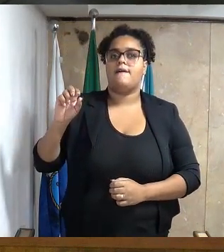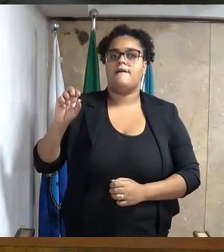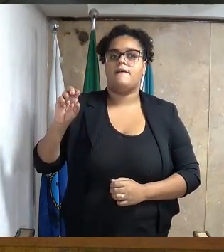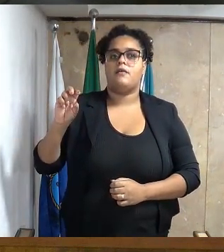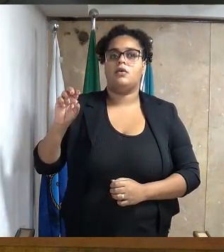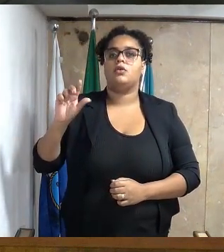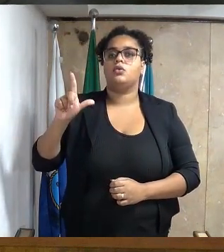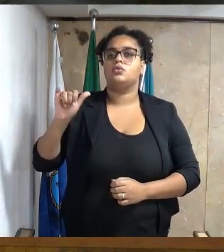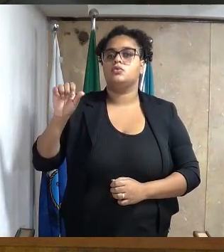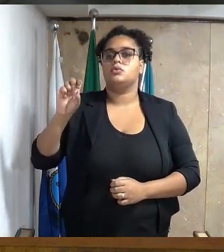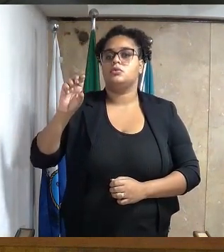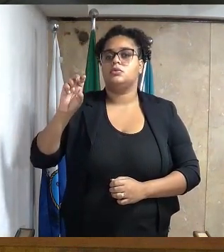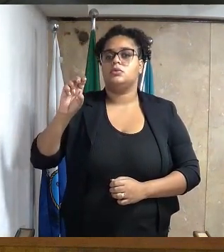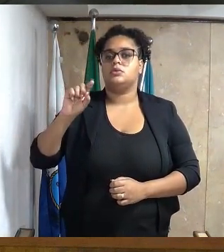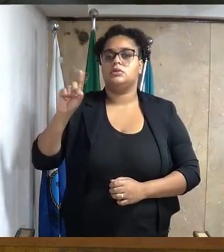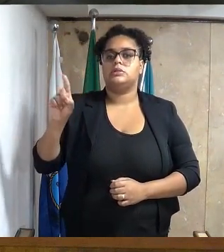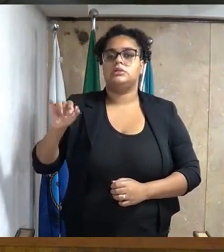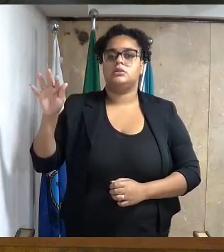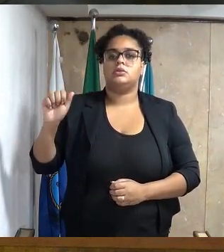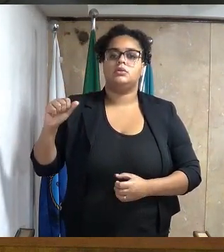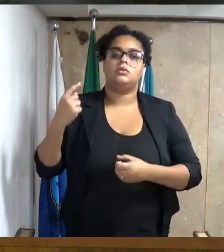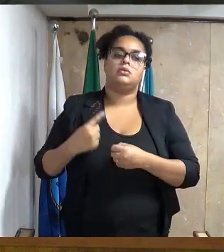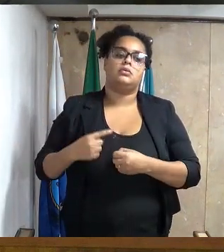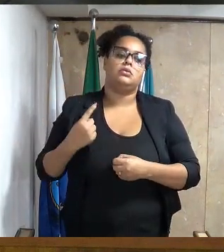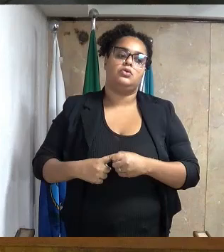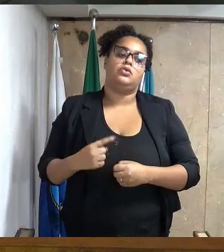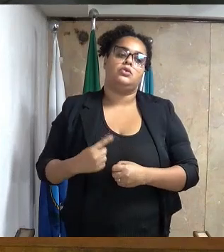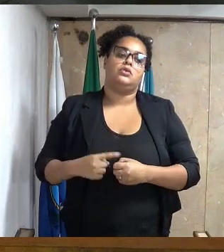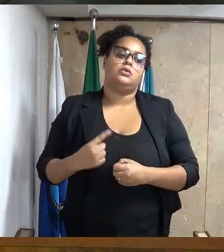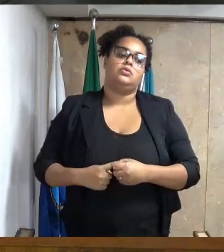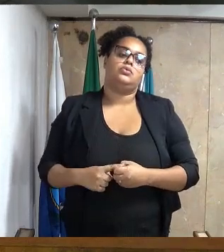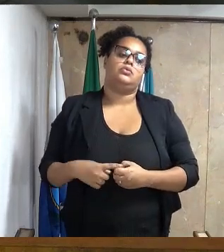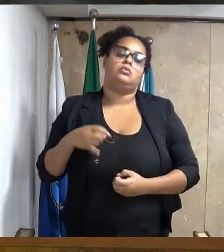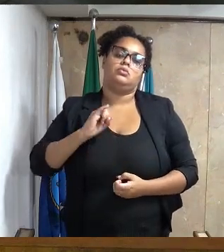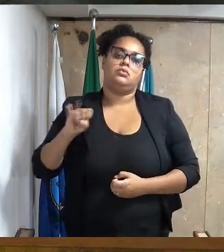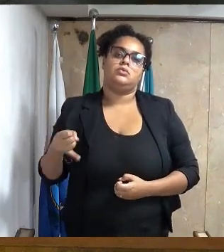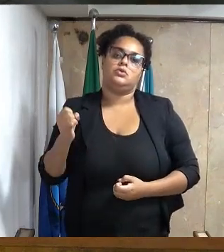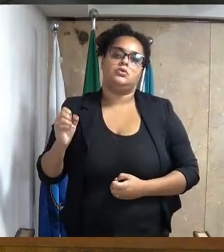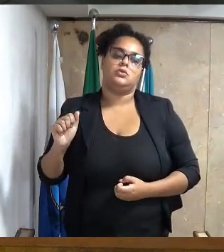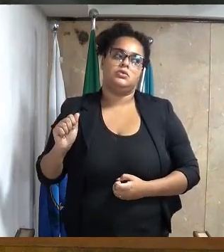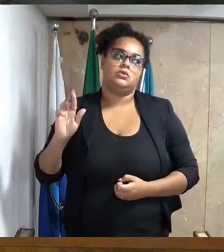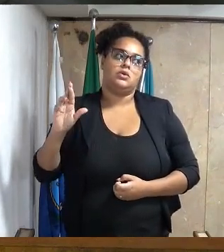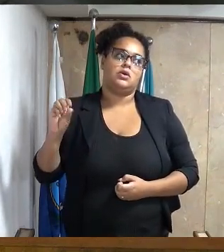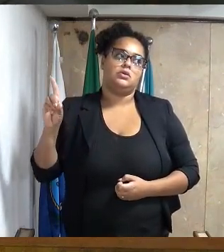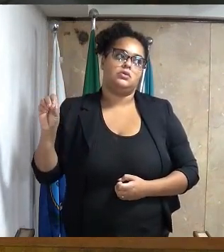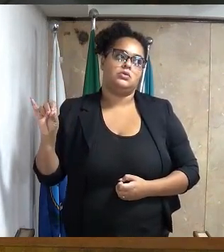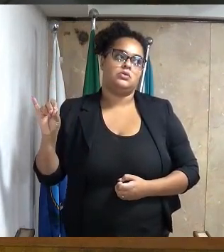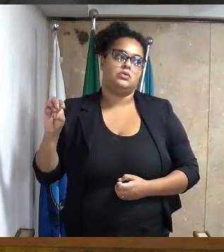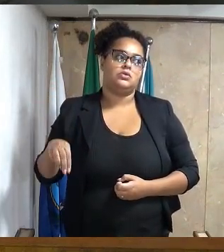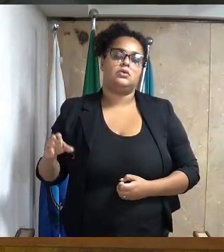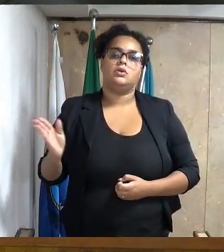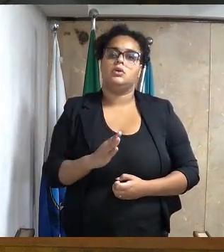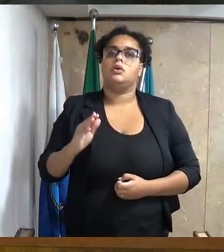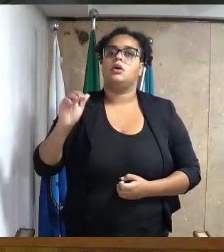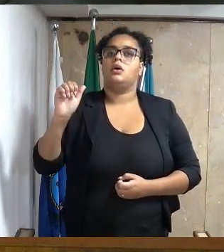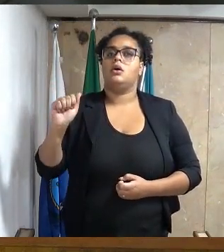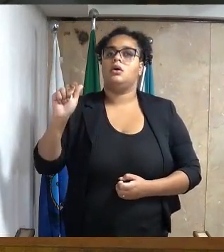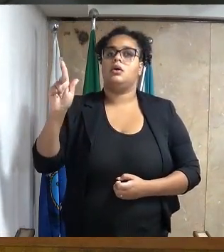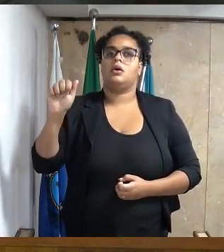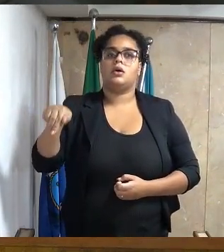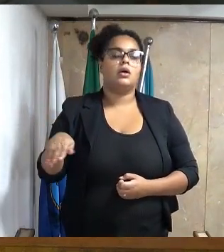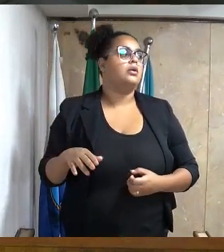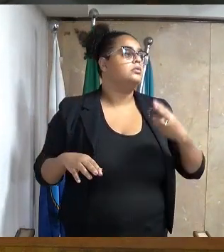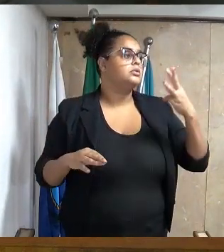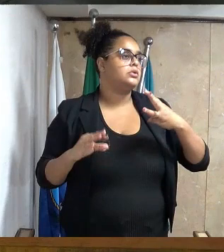Lusitana, localizada no bairro Jardim Hangar, terceiro distrito desse